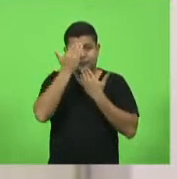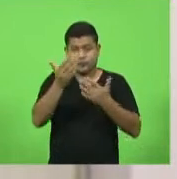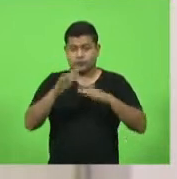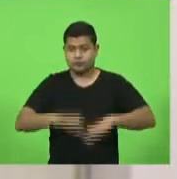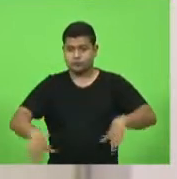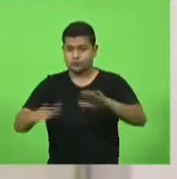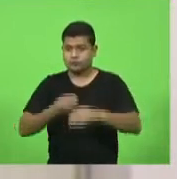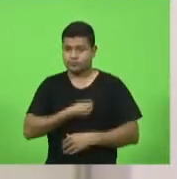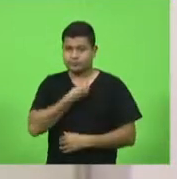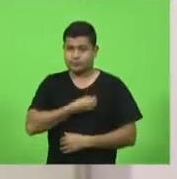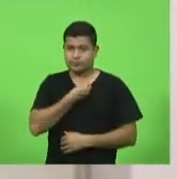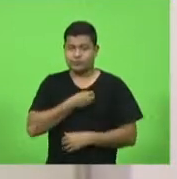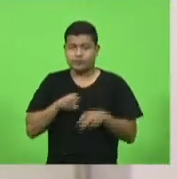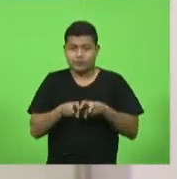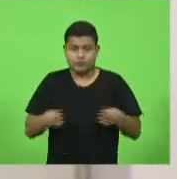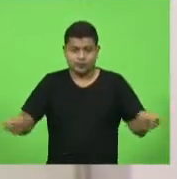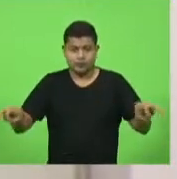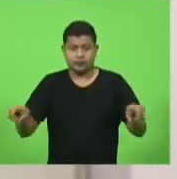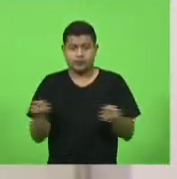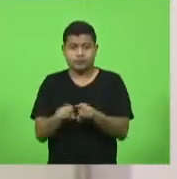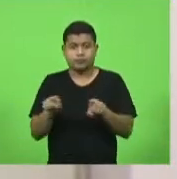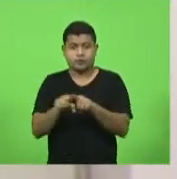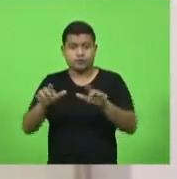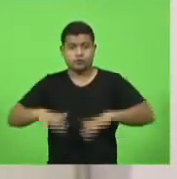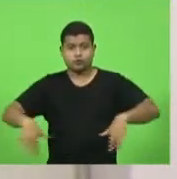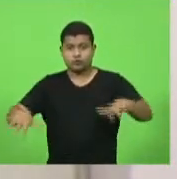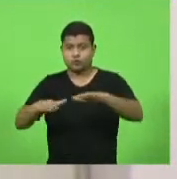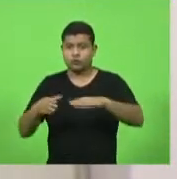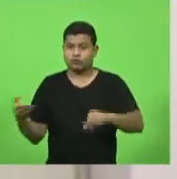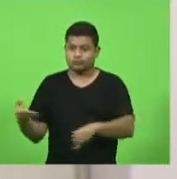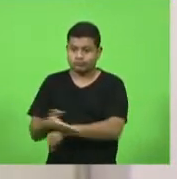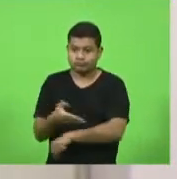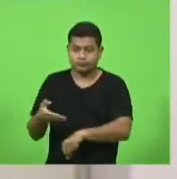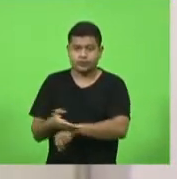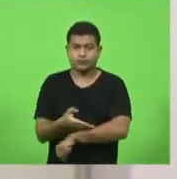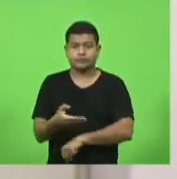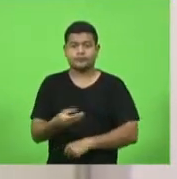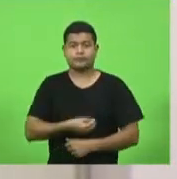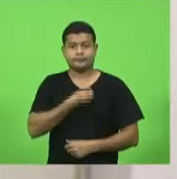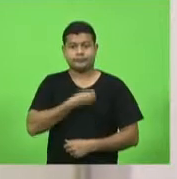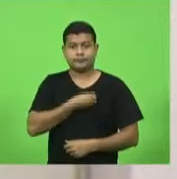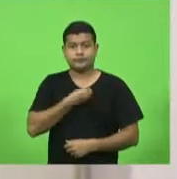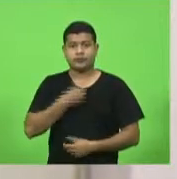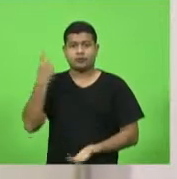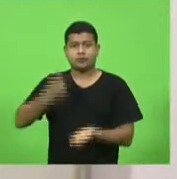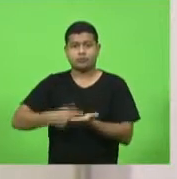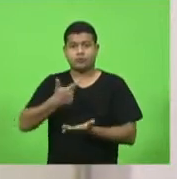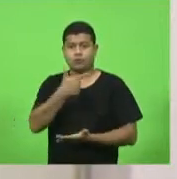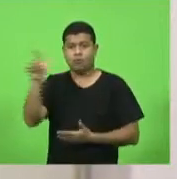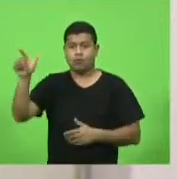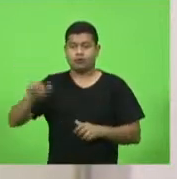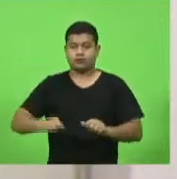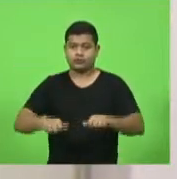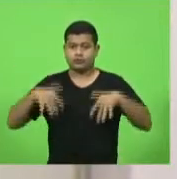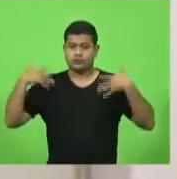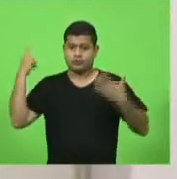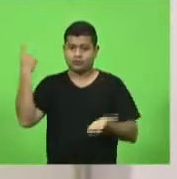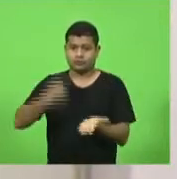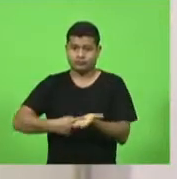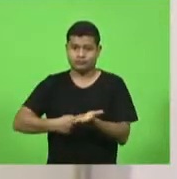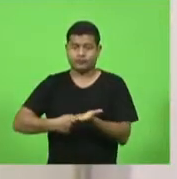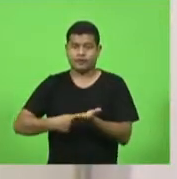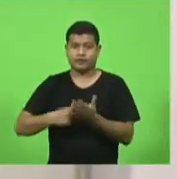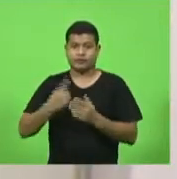autoridades com assento à mesa e a todos que honraram com seu comparecimento e convocou outra sessão ordinária para o dia